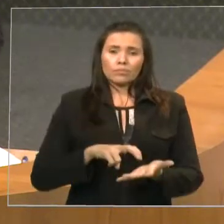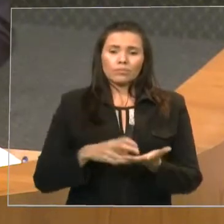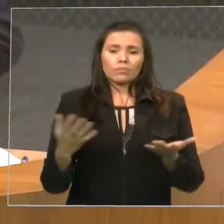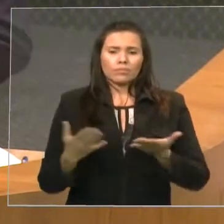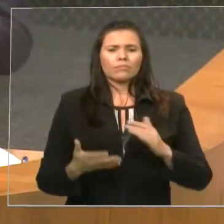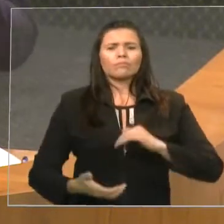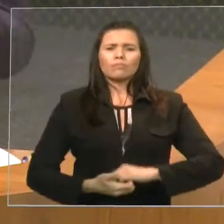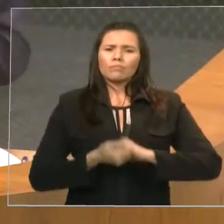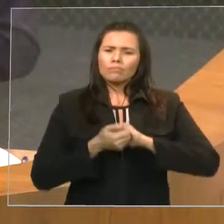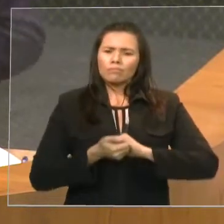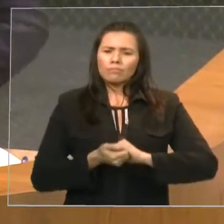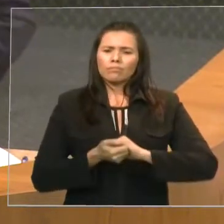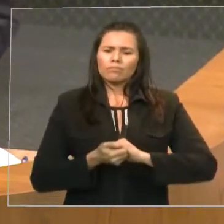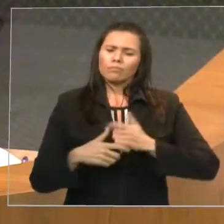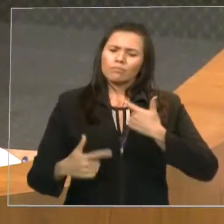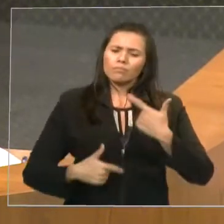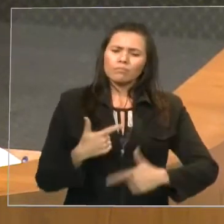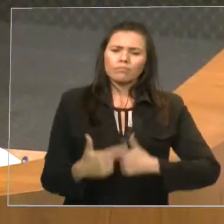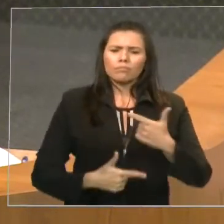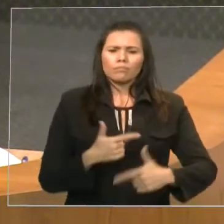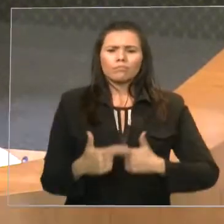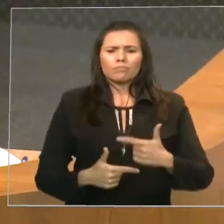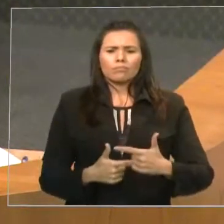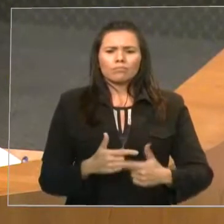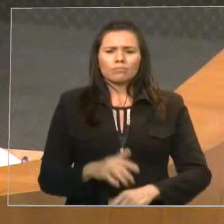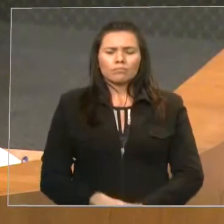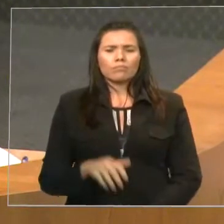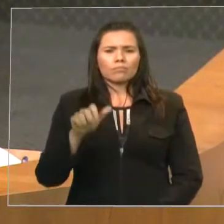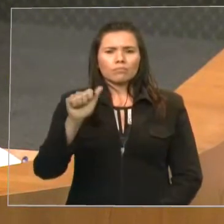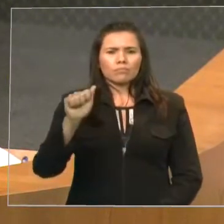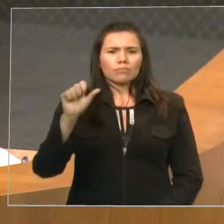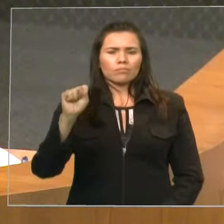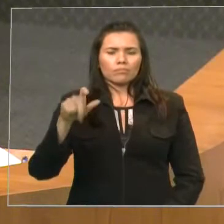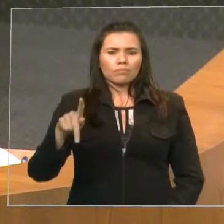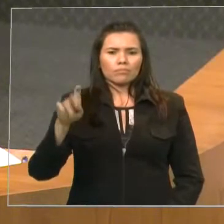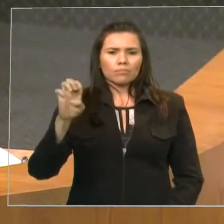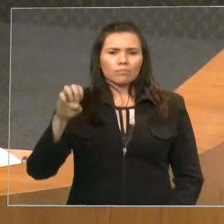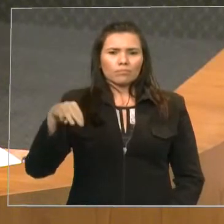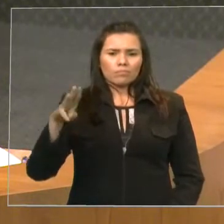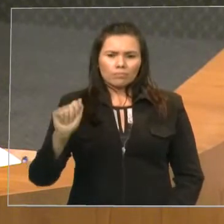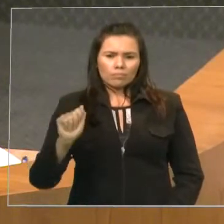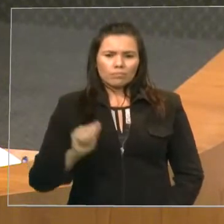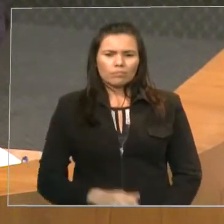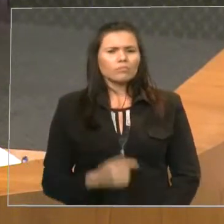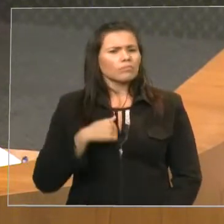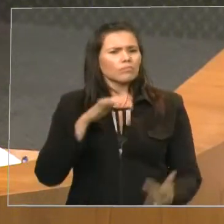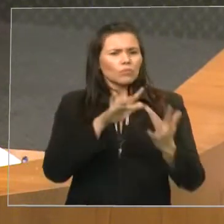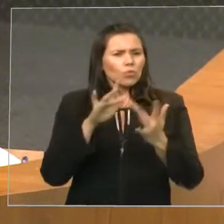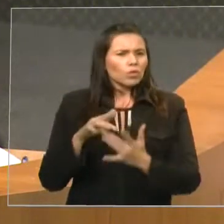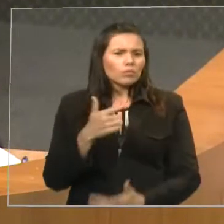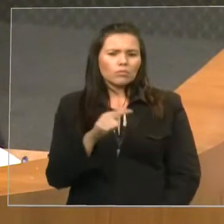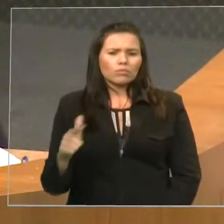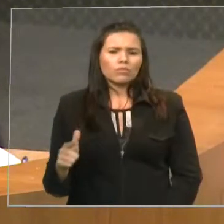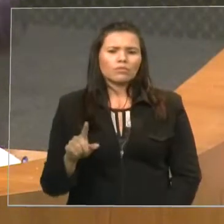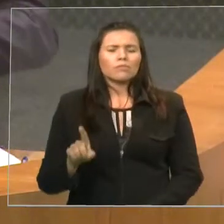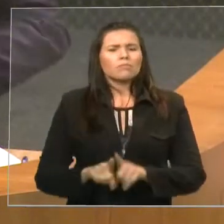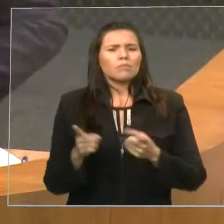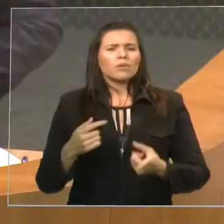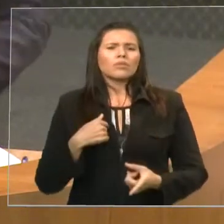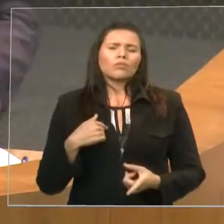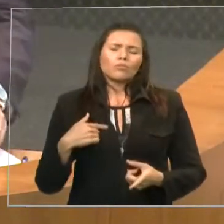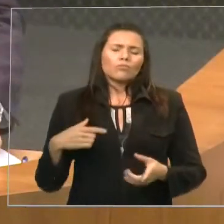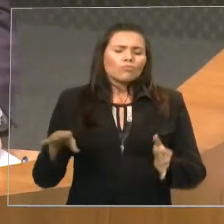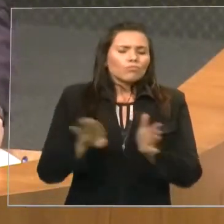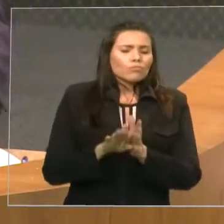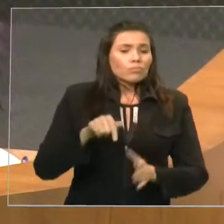parabenizar o esforço da Aspema, que está aqui presente. Não tive contato com a Aspema, mas ali embaixo, chegando a esta